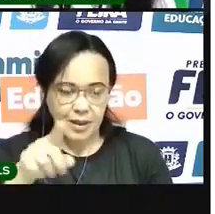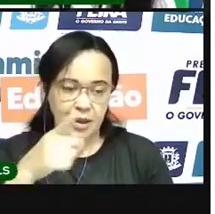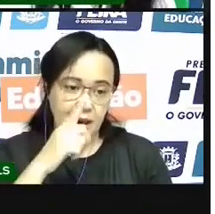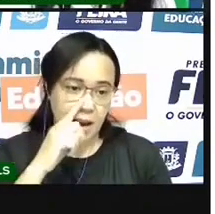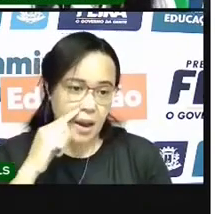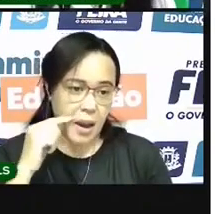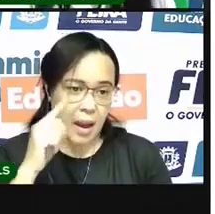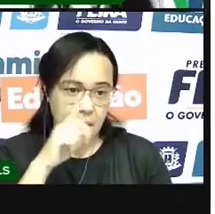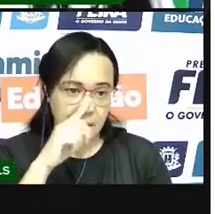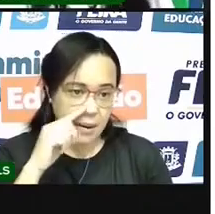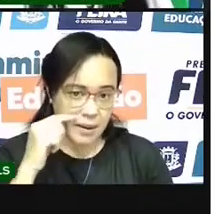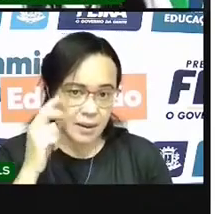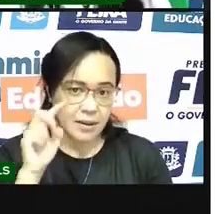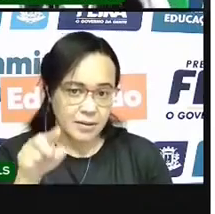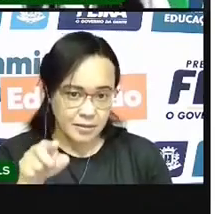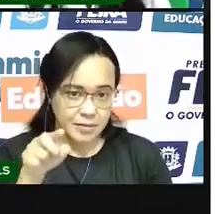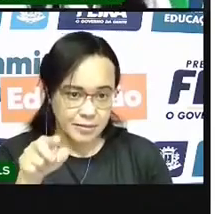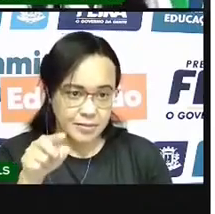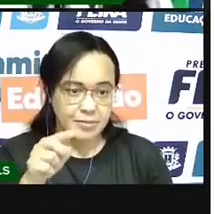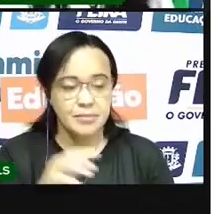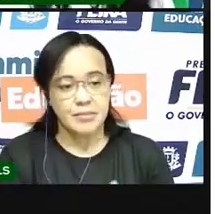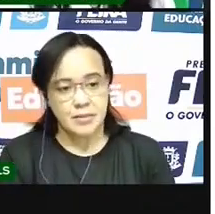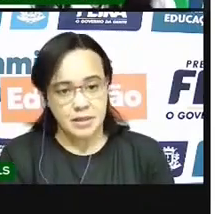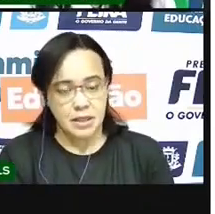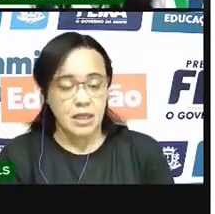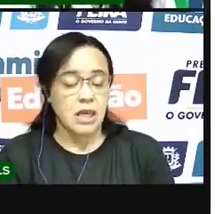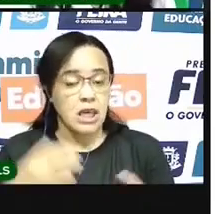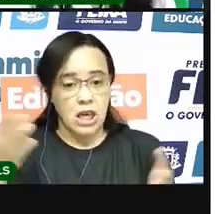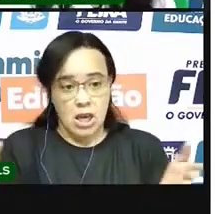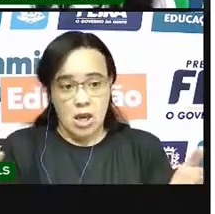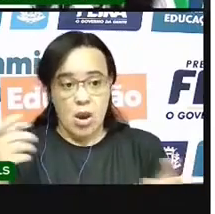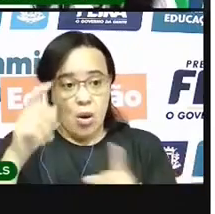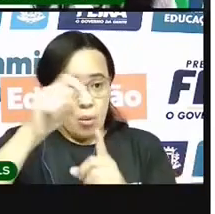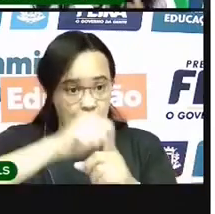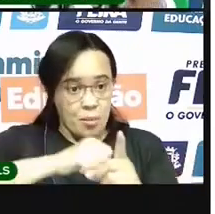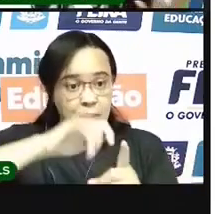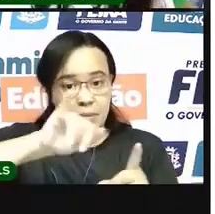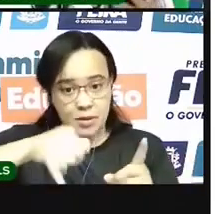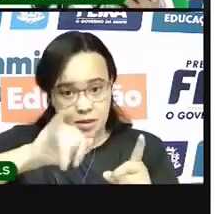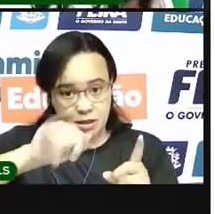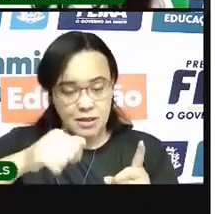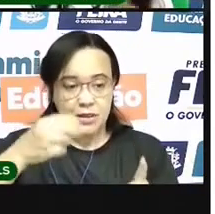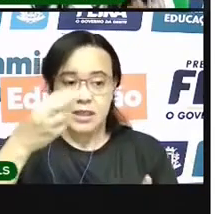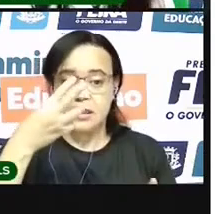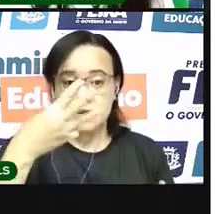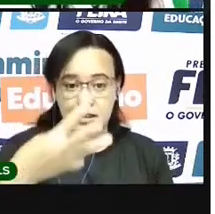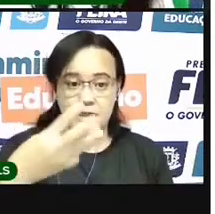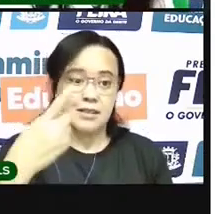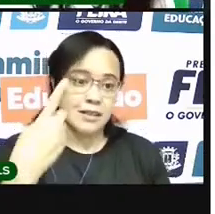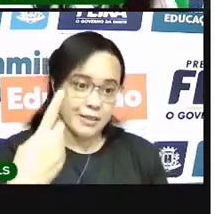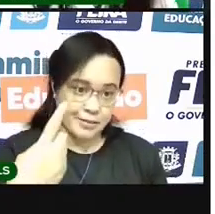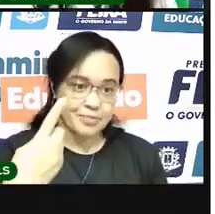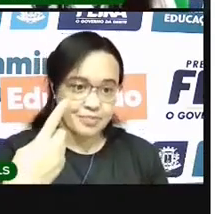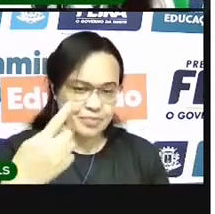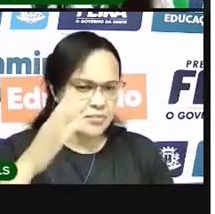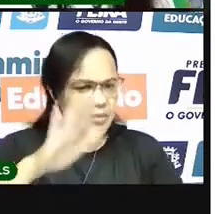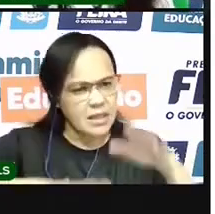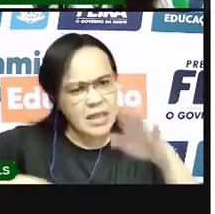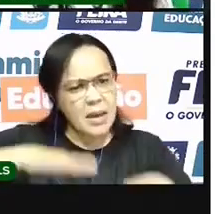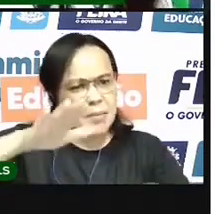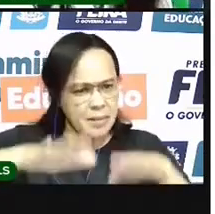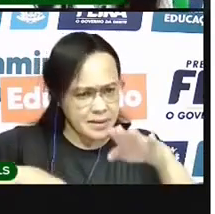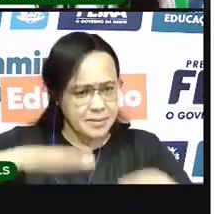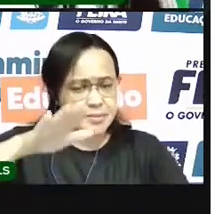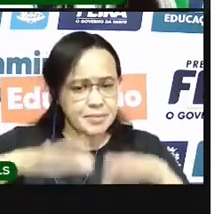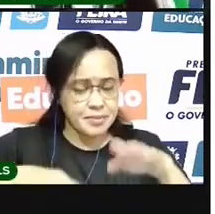O penúltimo, aliás. Que o mês de janeiro tem 31 dias. A gente já falou que tem uma variação, né? Tem meses que